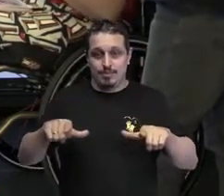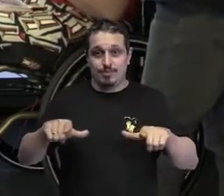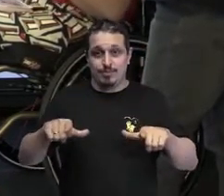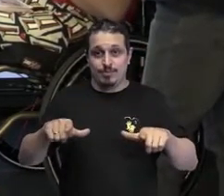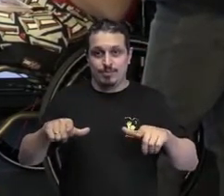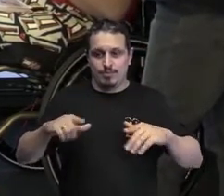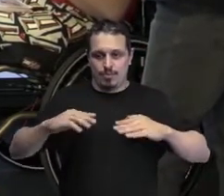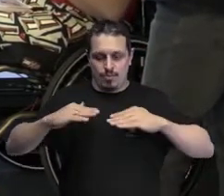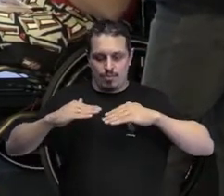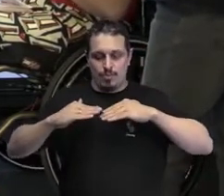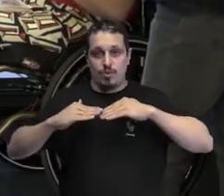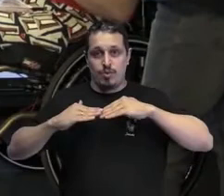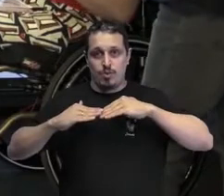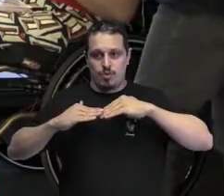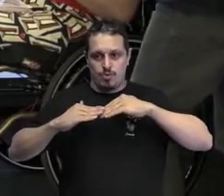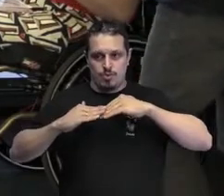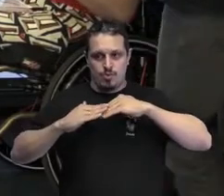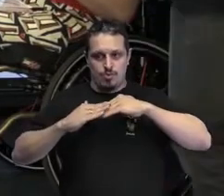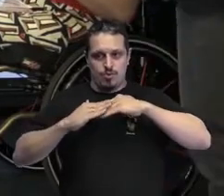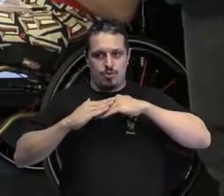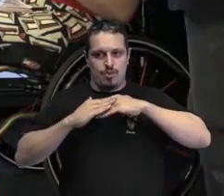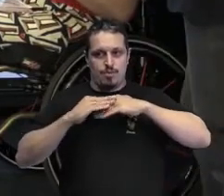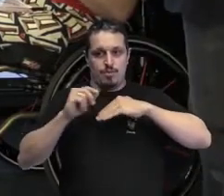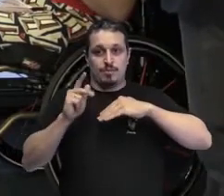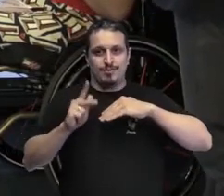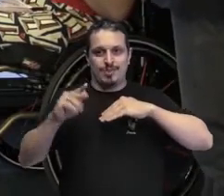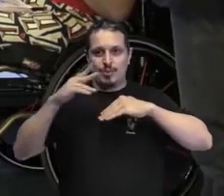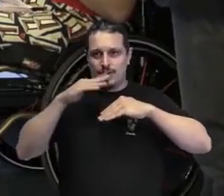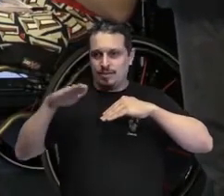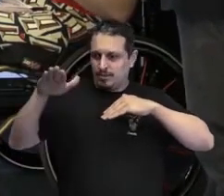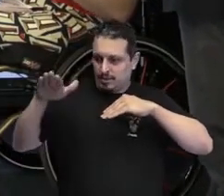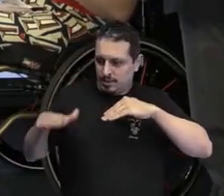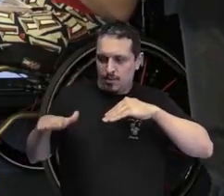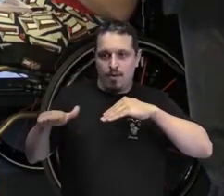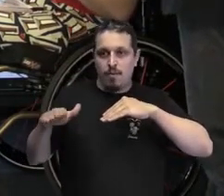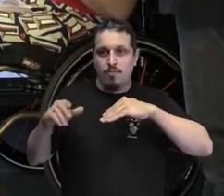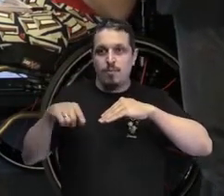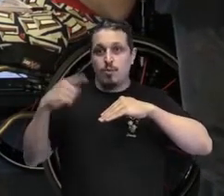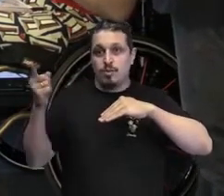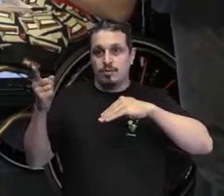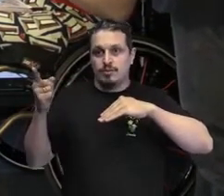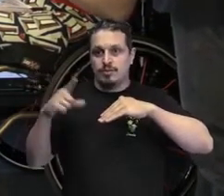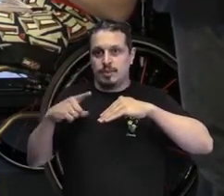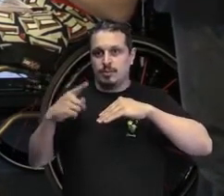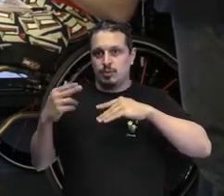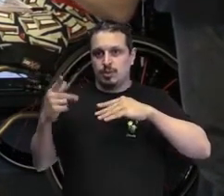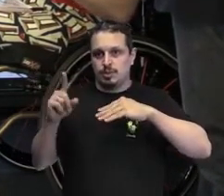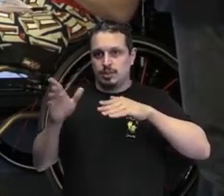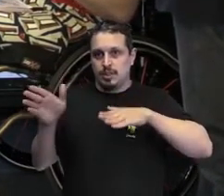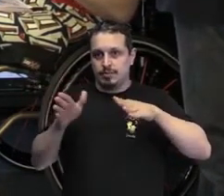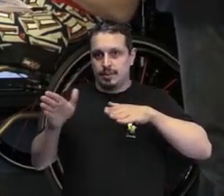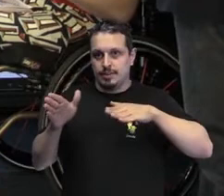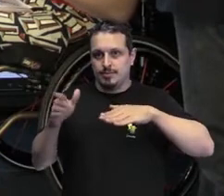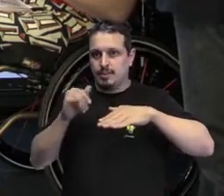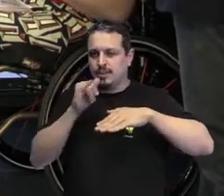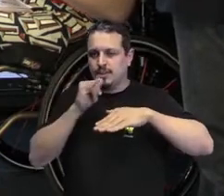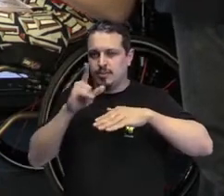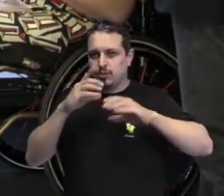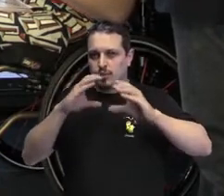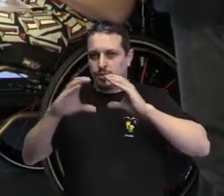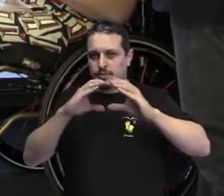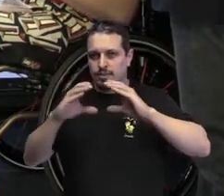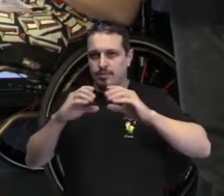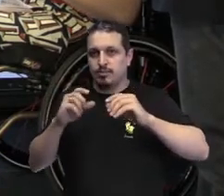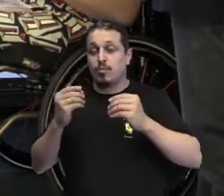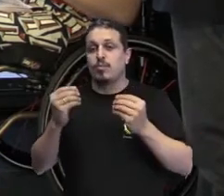pessoa com nenismo. Mas a gente tem que pensar que existem outras acessibilidades, como a comunicacional, né?